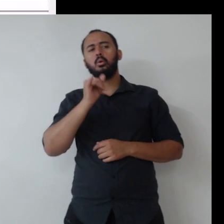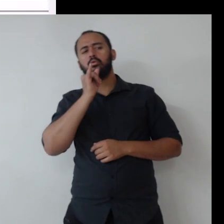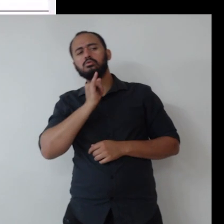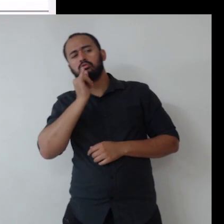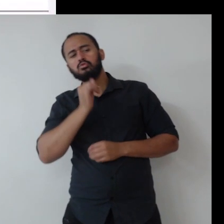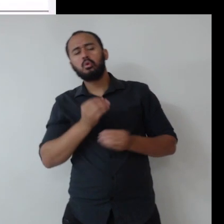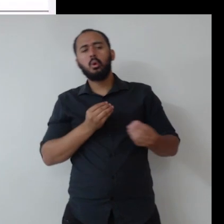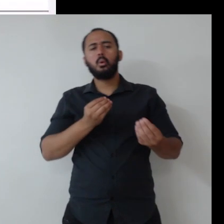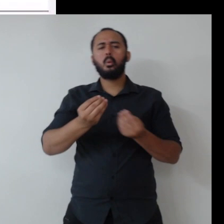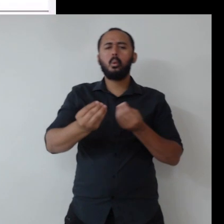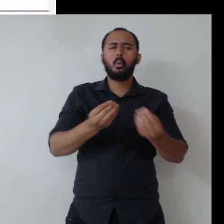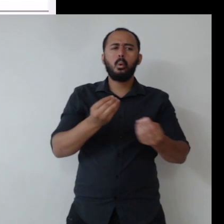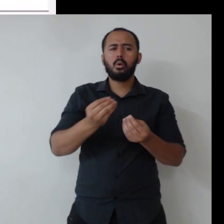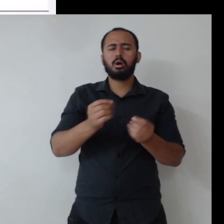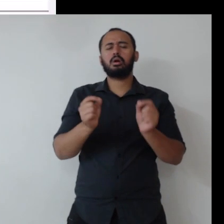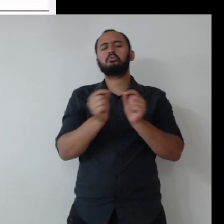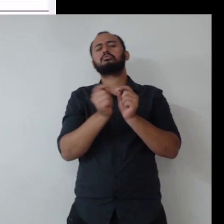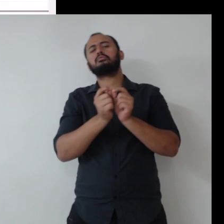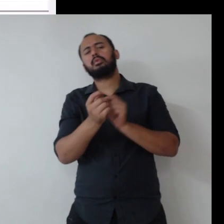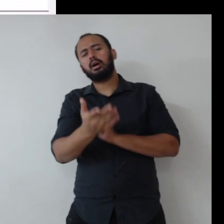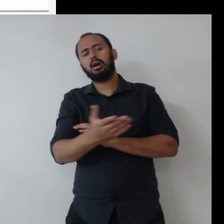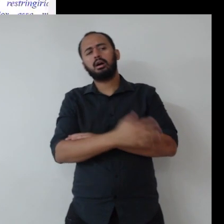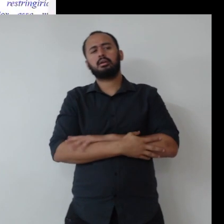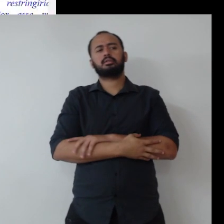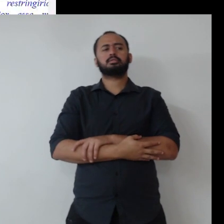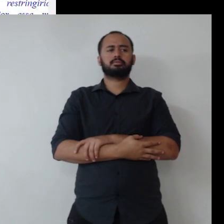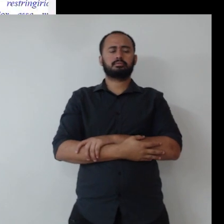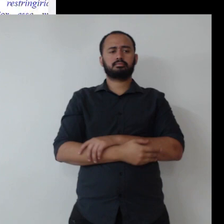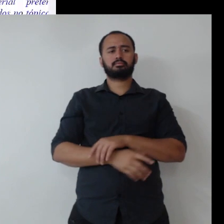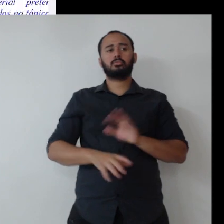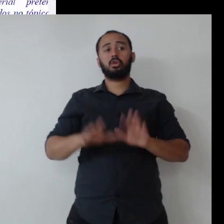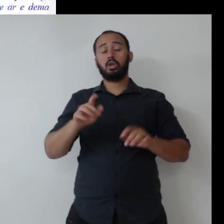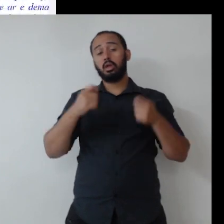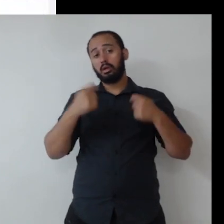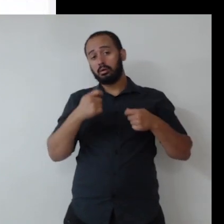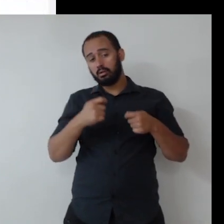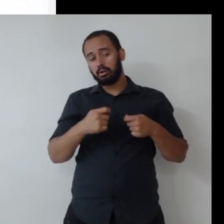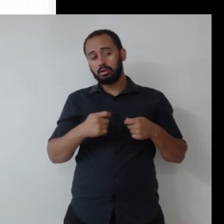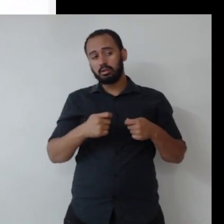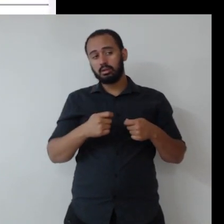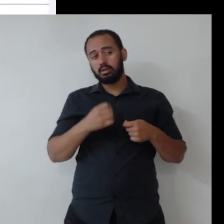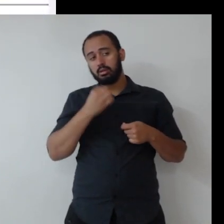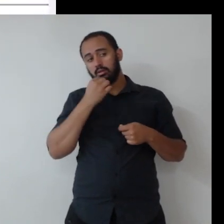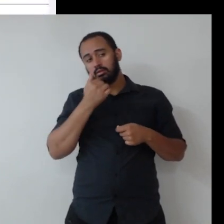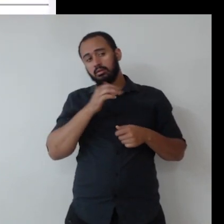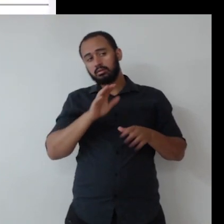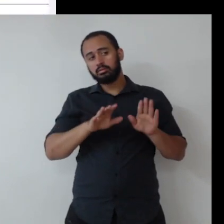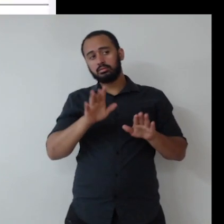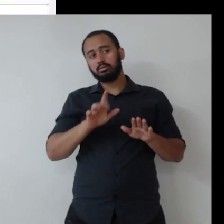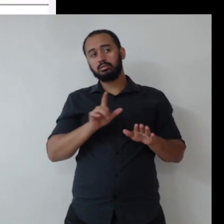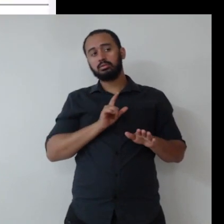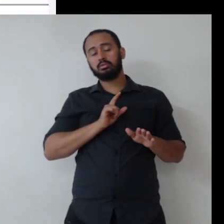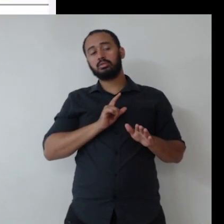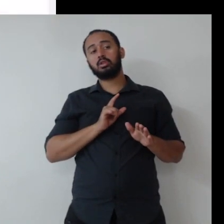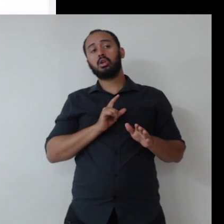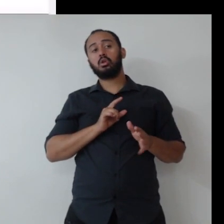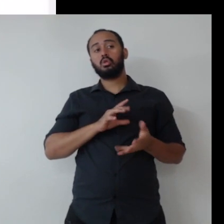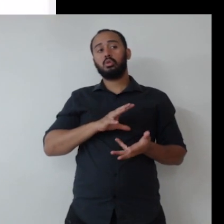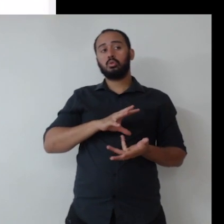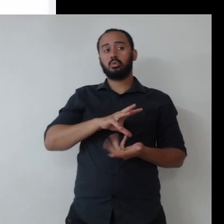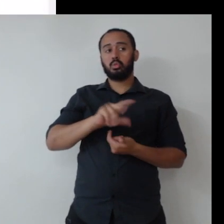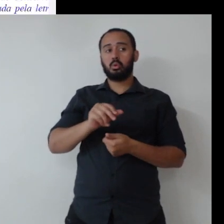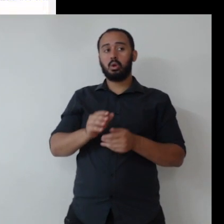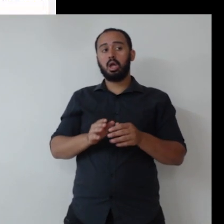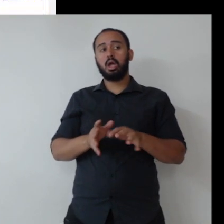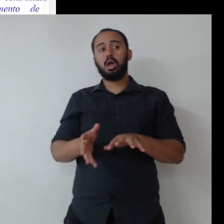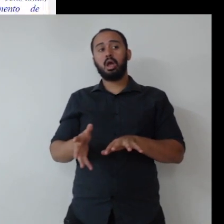Alguns exemplos, né? De como é que você faz e tal. Então, é bom dar uma... Então, aí tem os critérios de acessibilidade, né? Então,